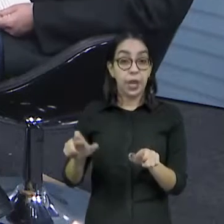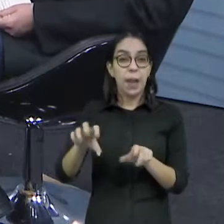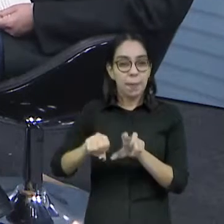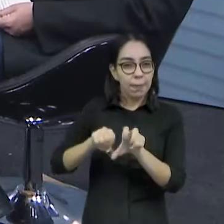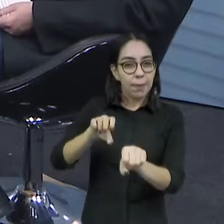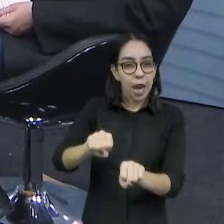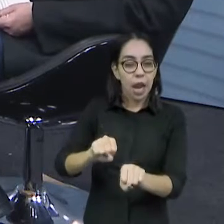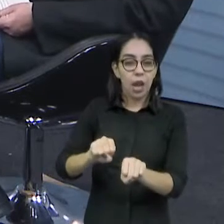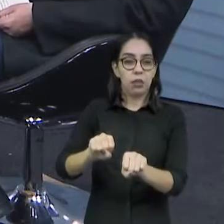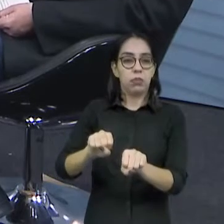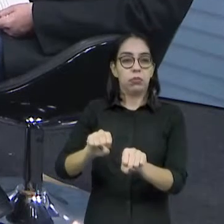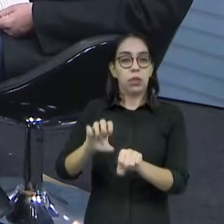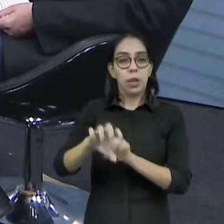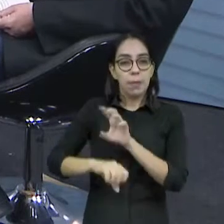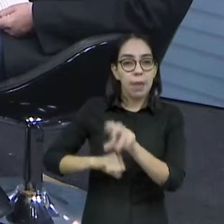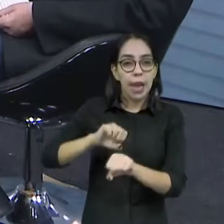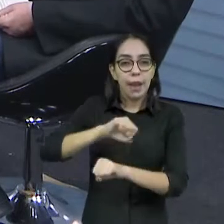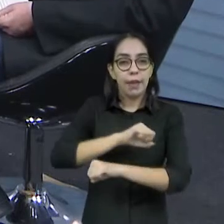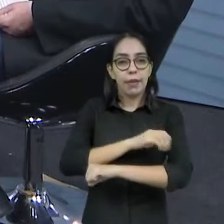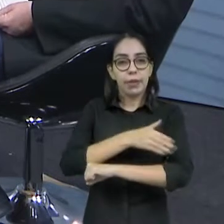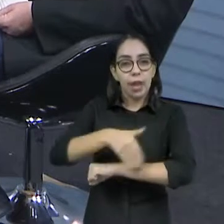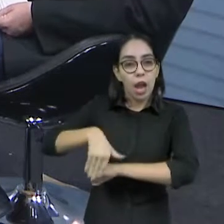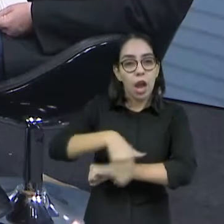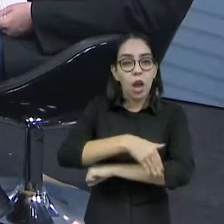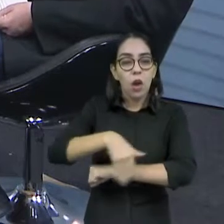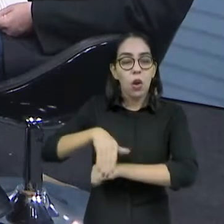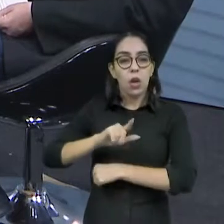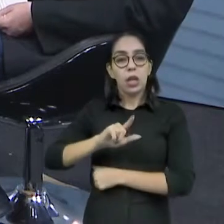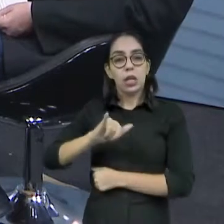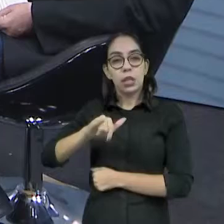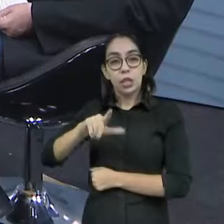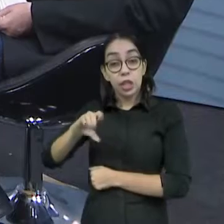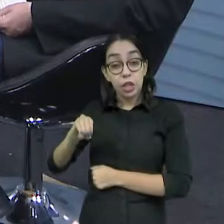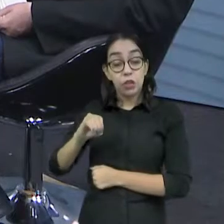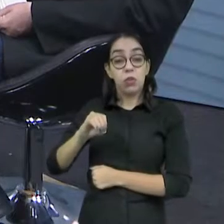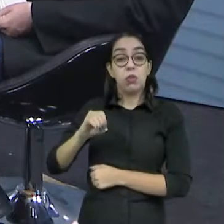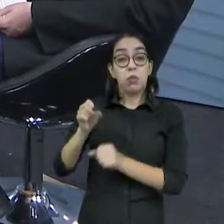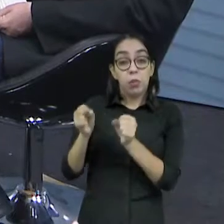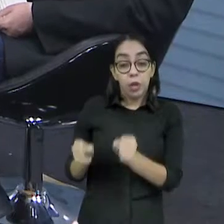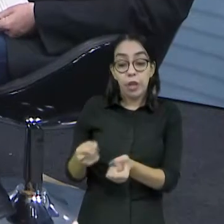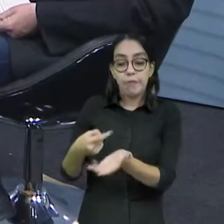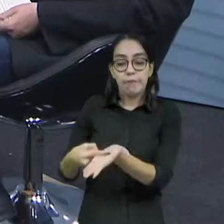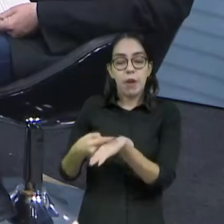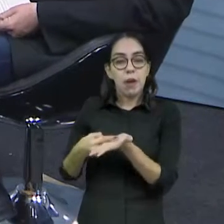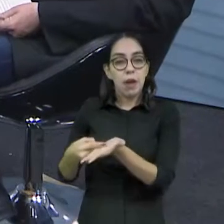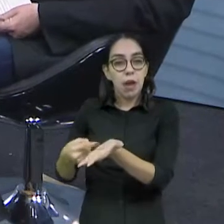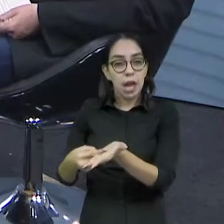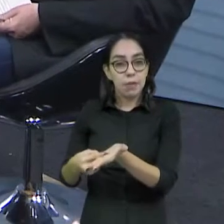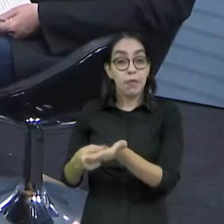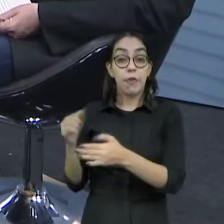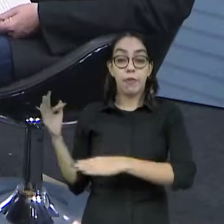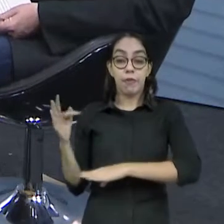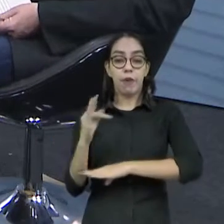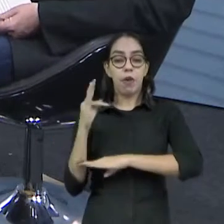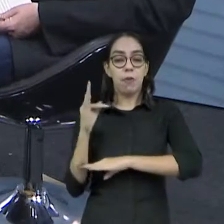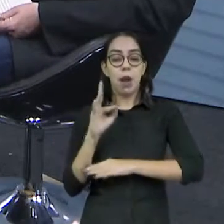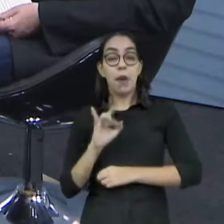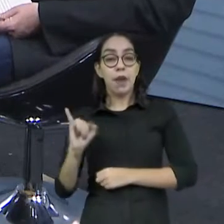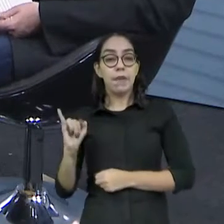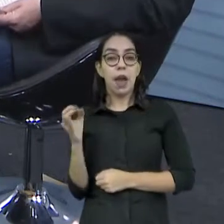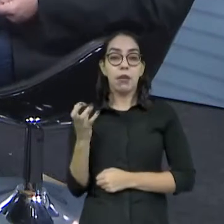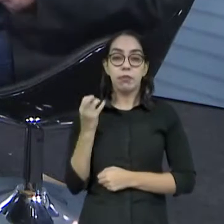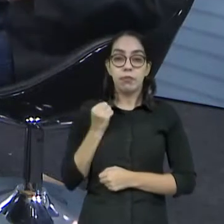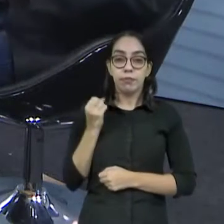nessa economia para agregar renda a eles. e dar a dignidade, que falou aqui a Bia.